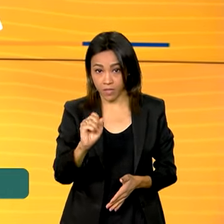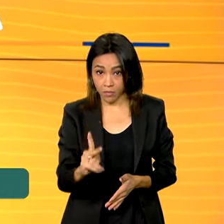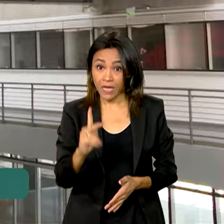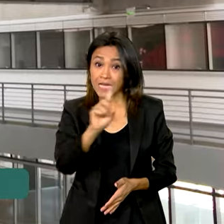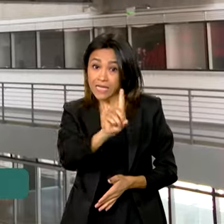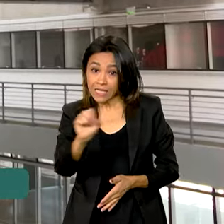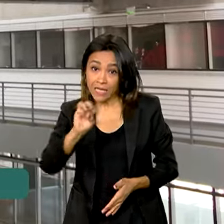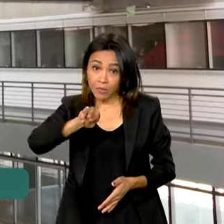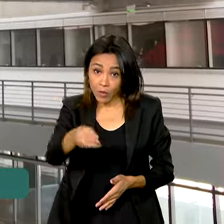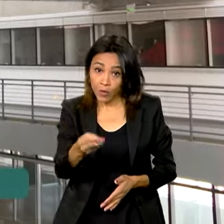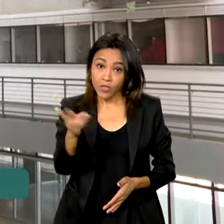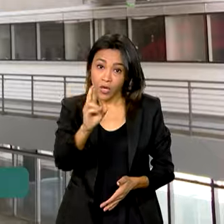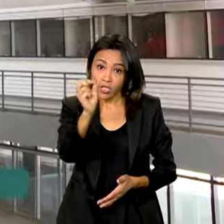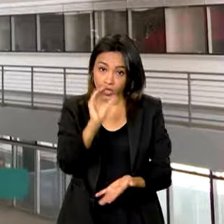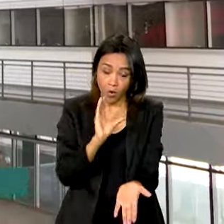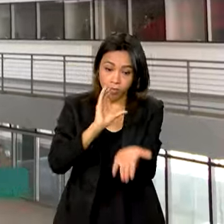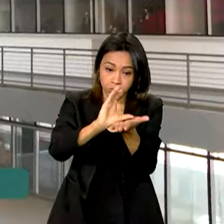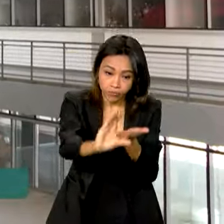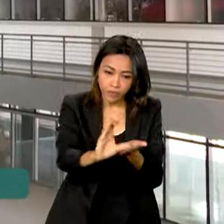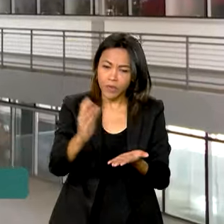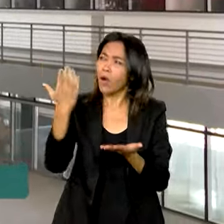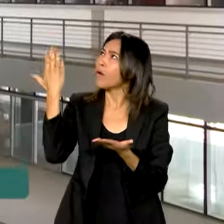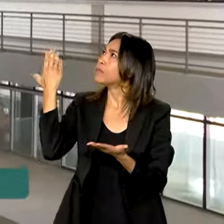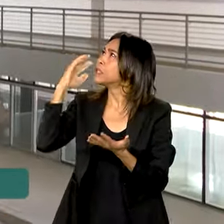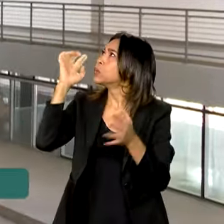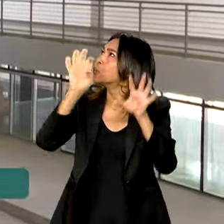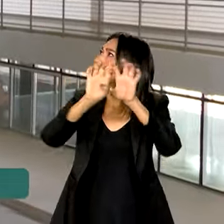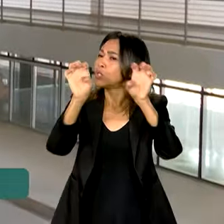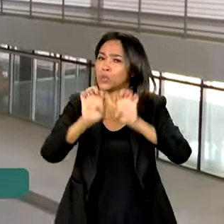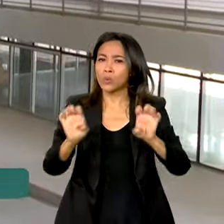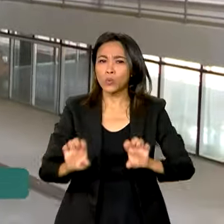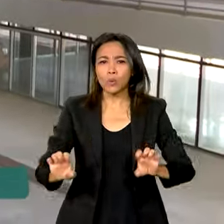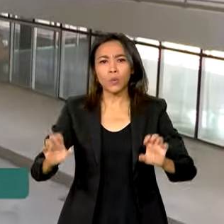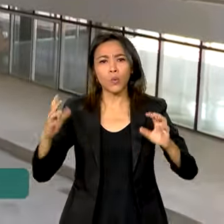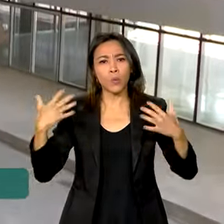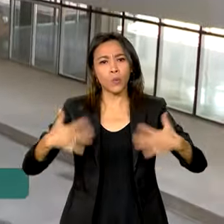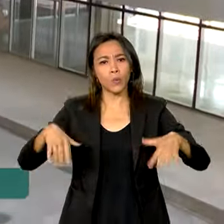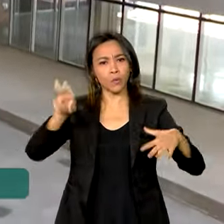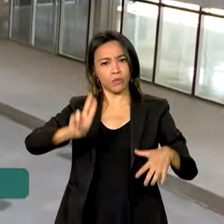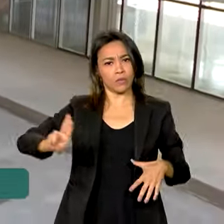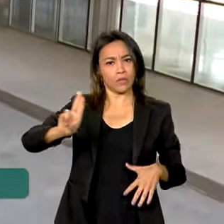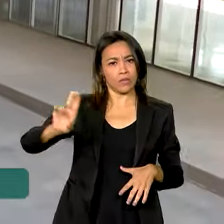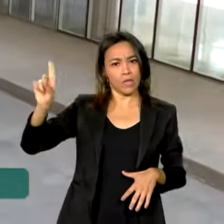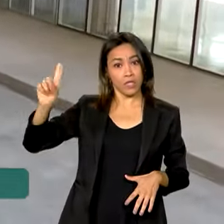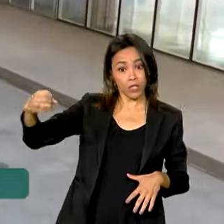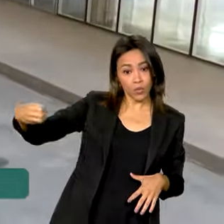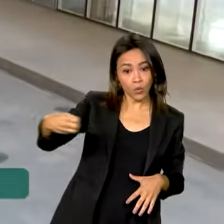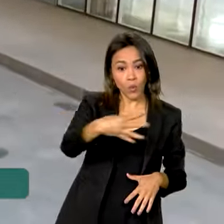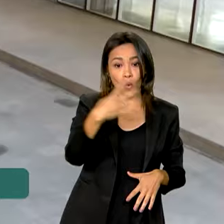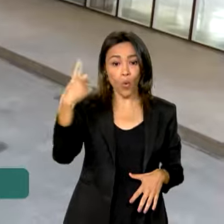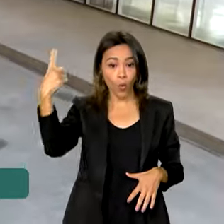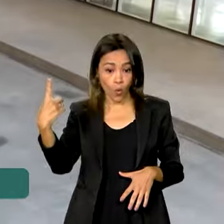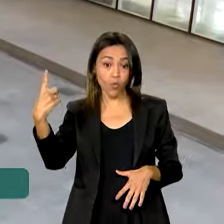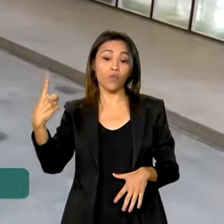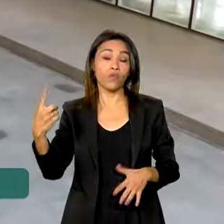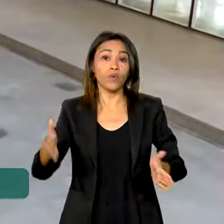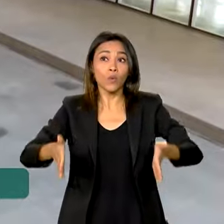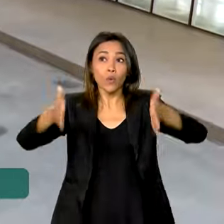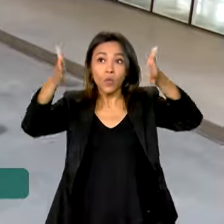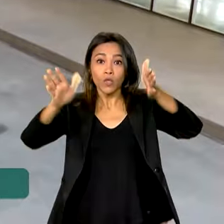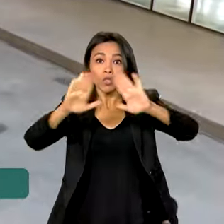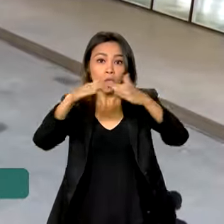reais. Com toda a estrutura de uma universidade, o novo prédio da Escola Paulista de